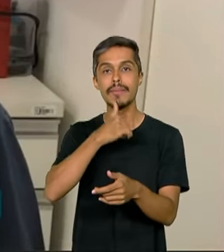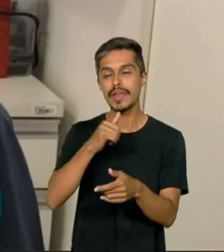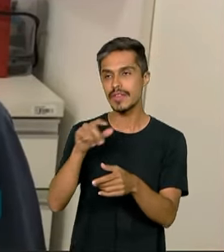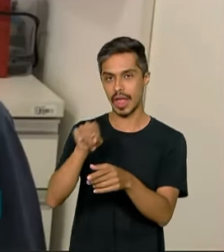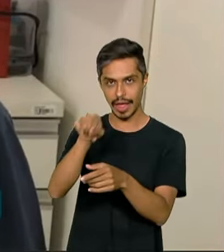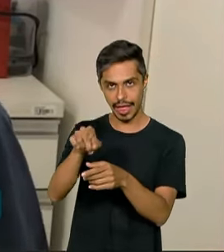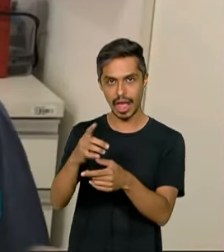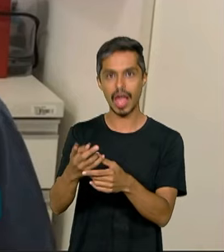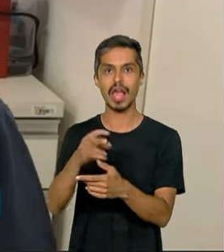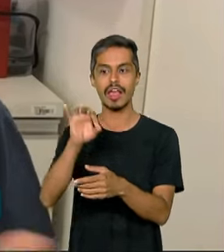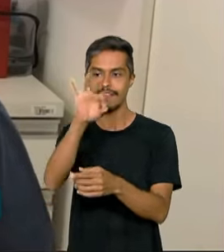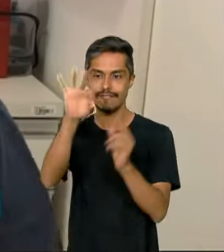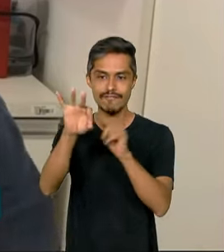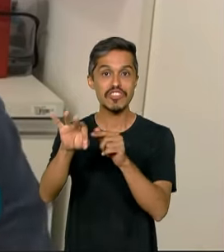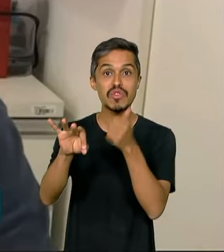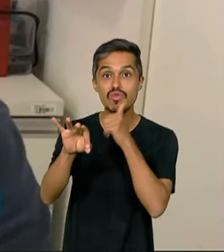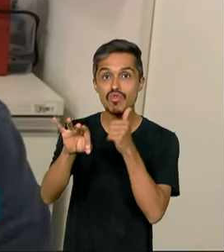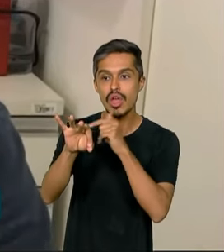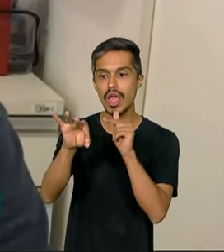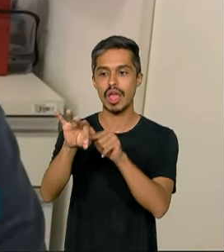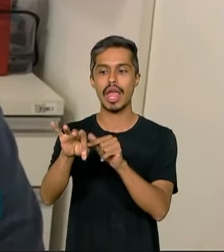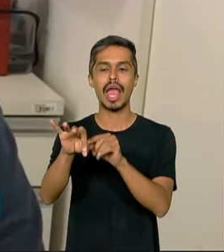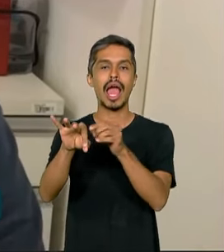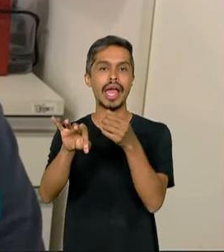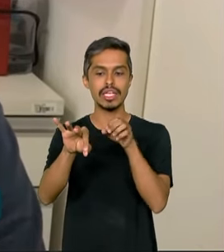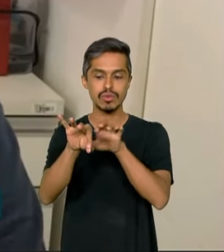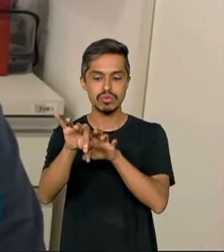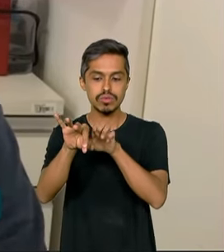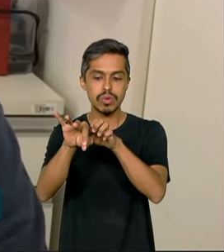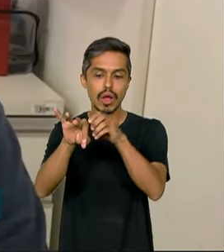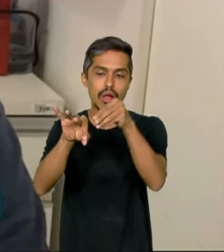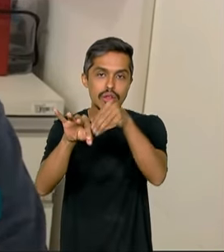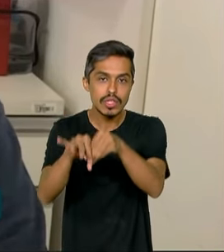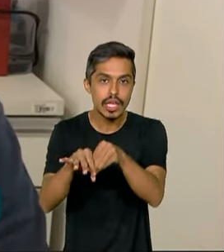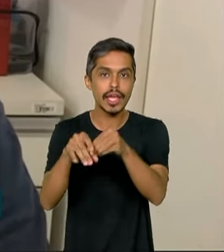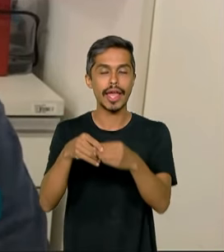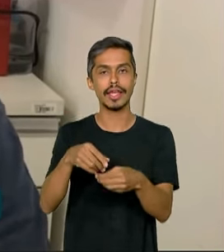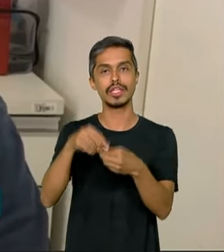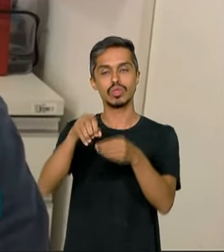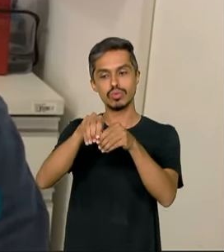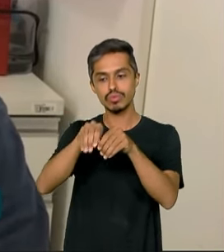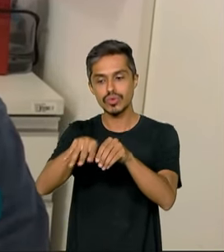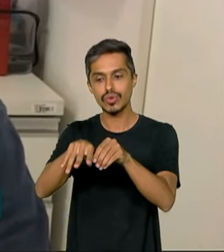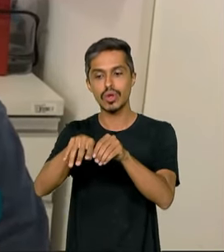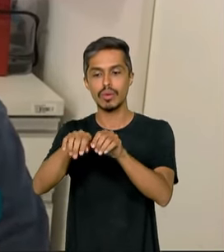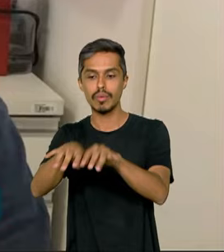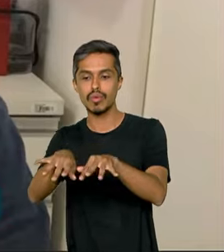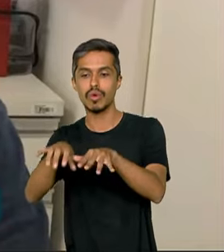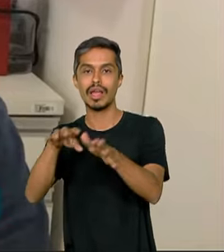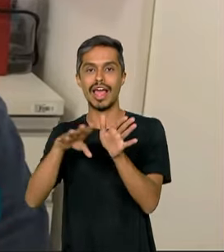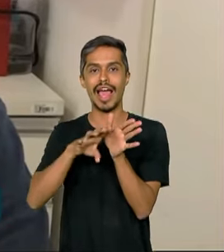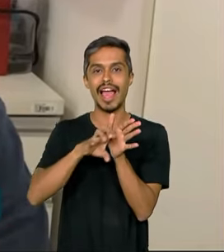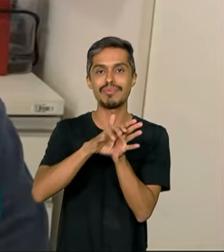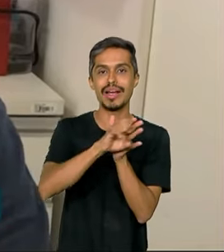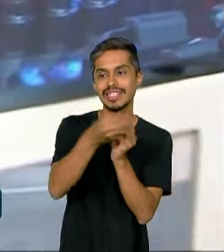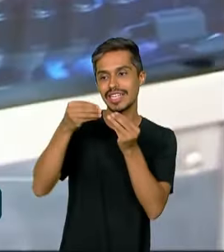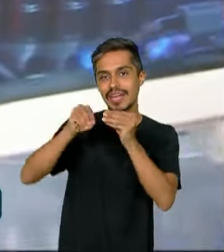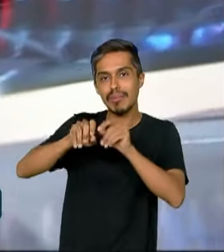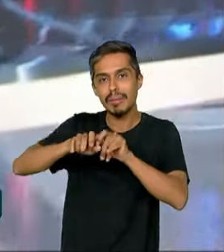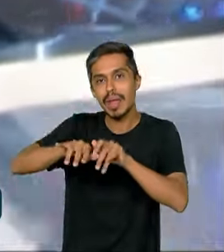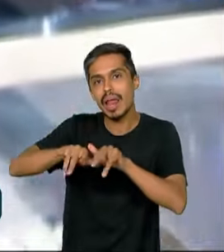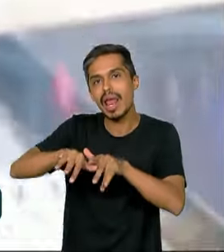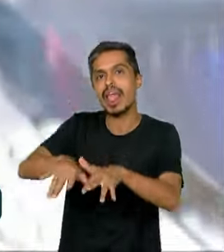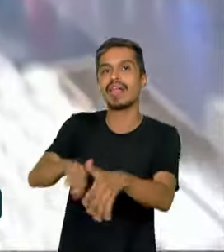os seus filhotes já nascem com a bobaca. A gente chama, são os morbitos, né? O mosquito com bobaca.